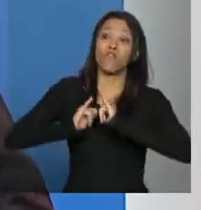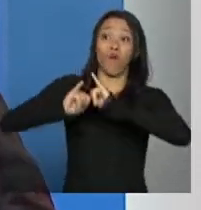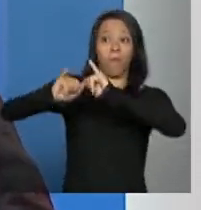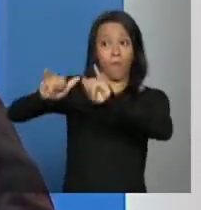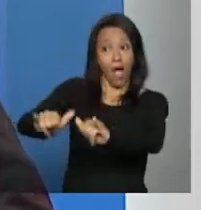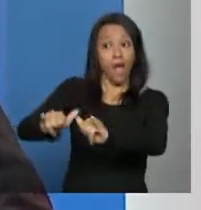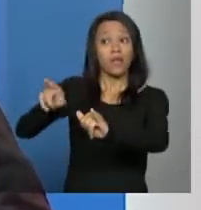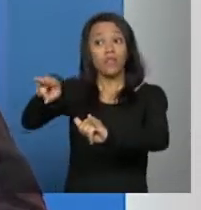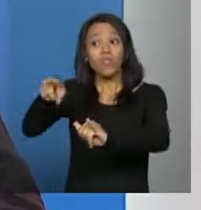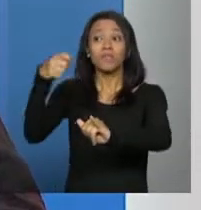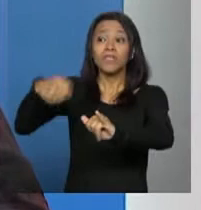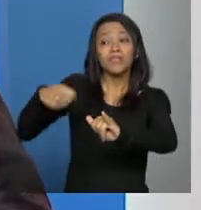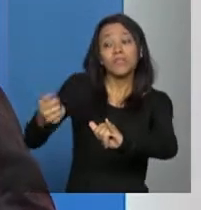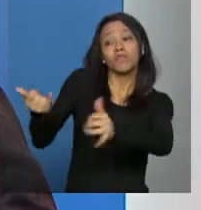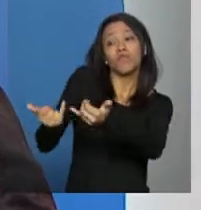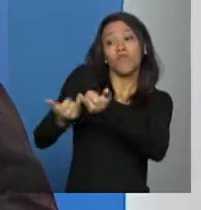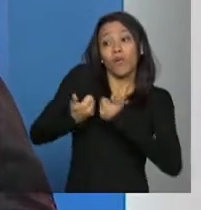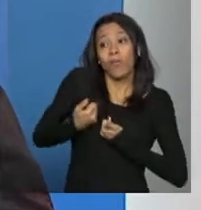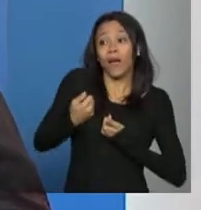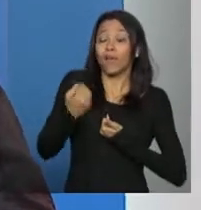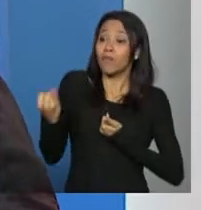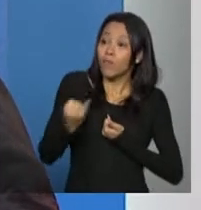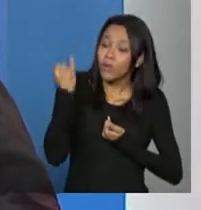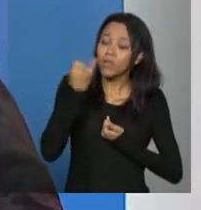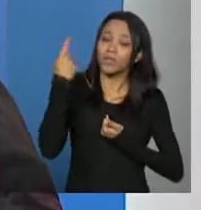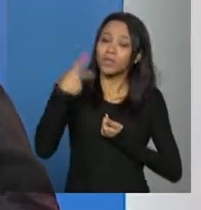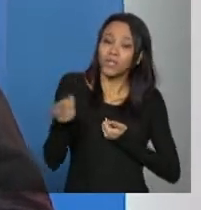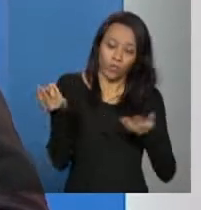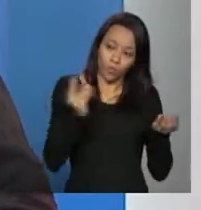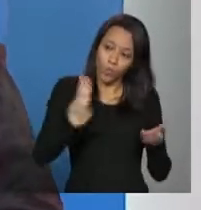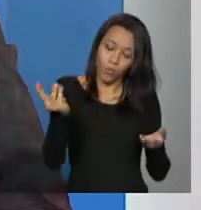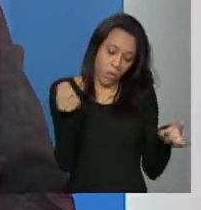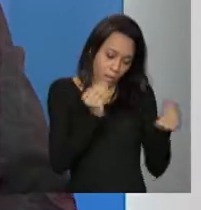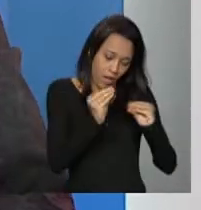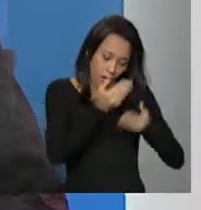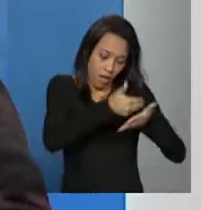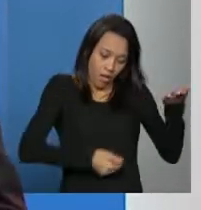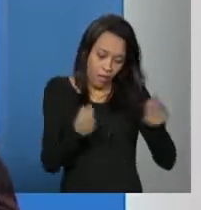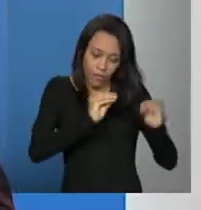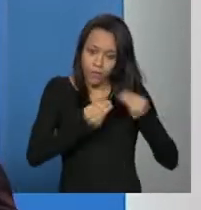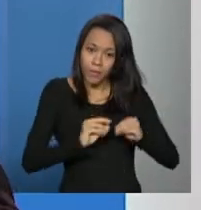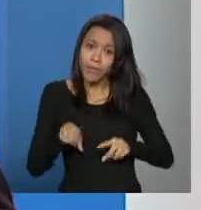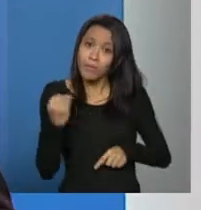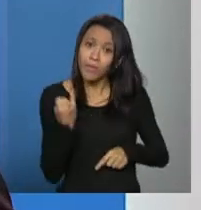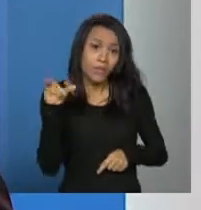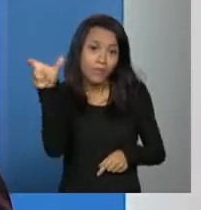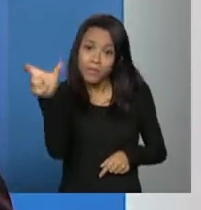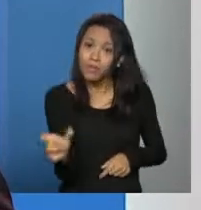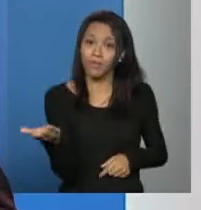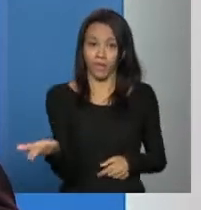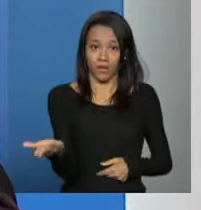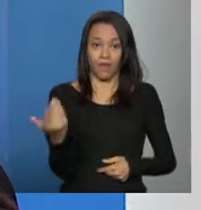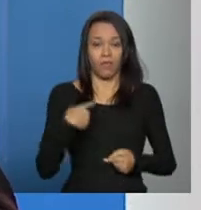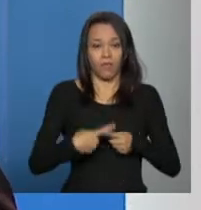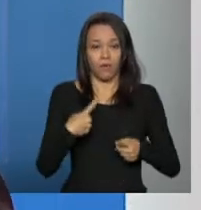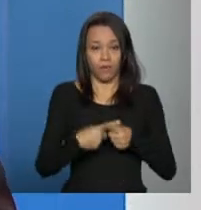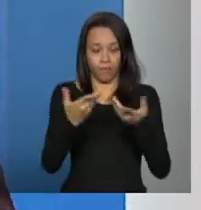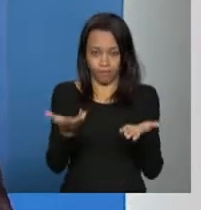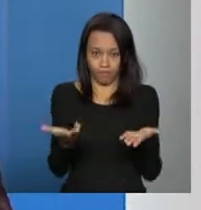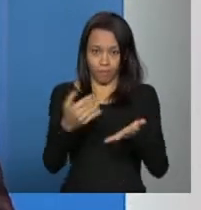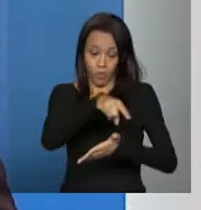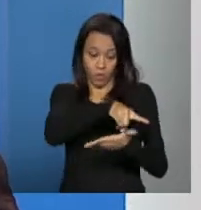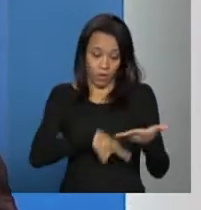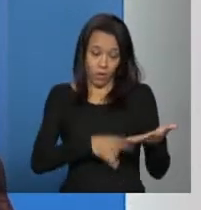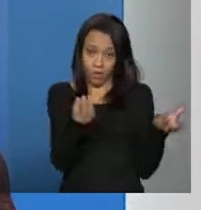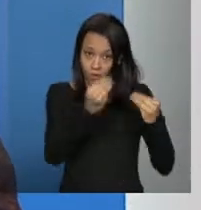tratar da importância que é o preenchimento do cadastro inclusive para a entidade porque o cadastro ele é uma